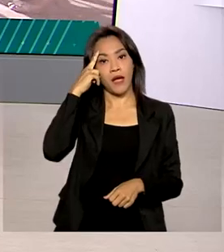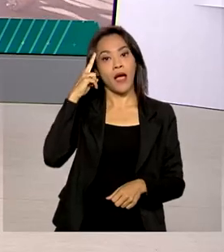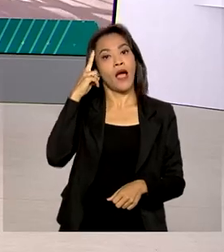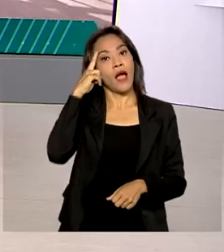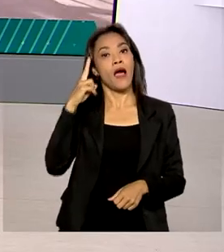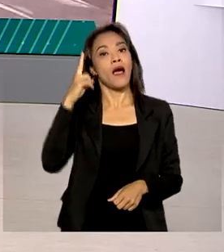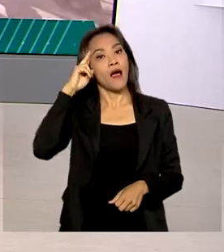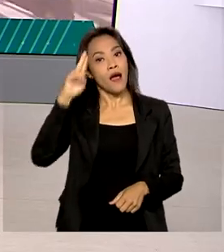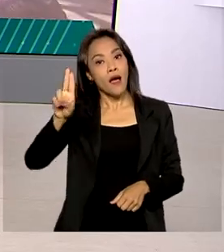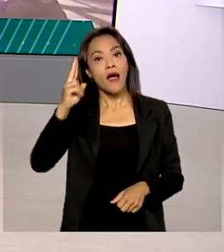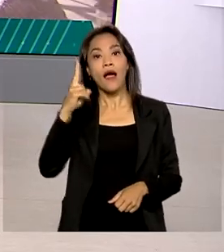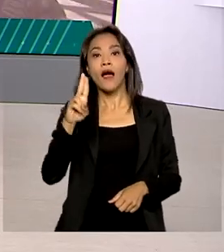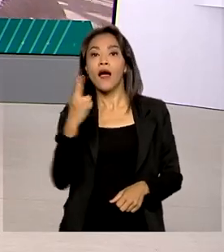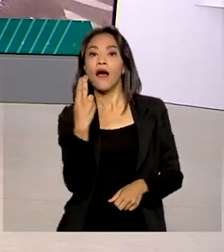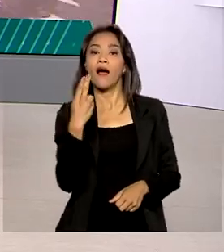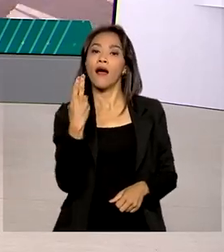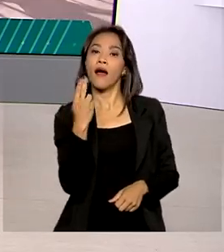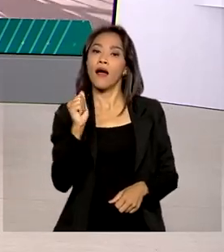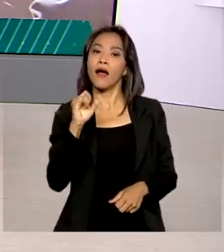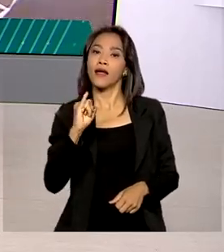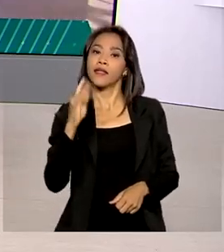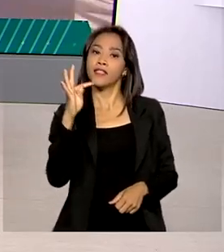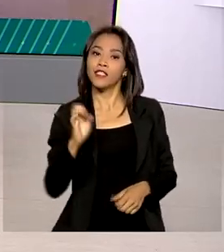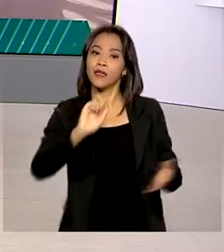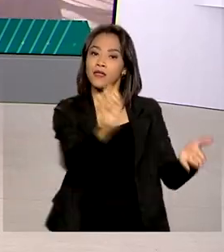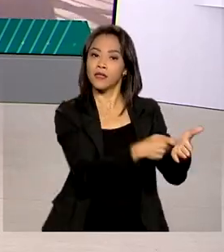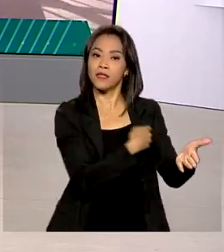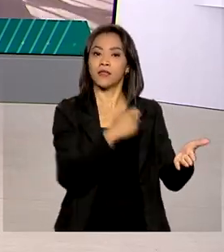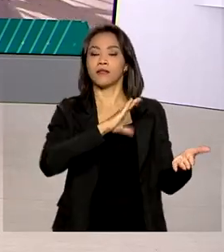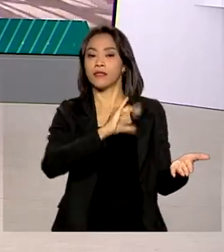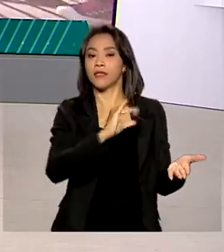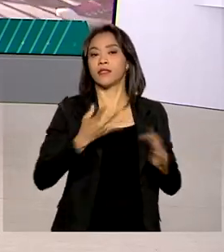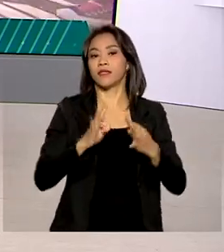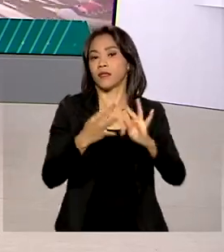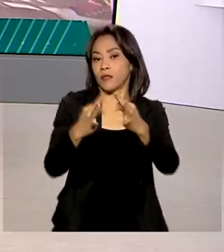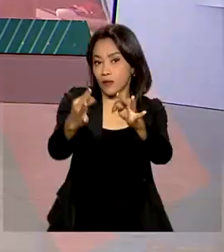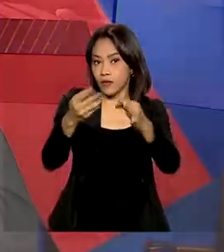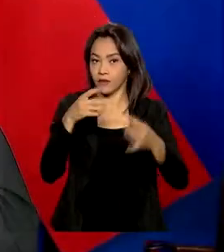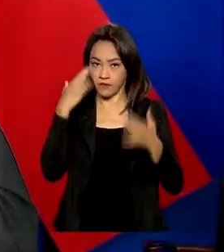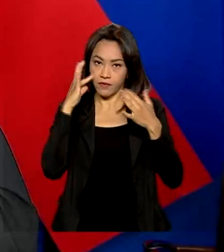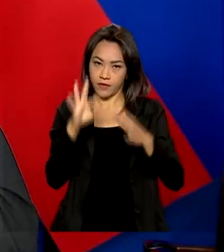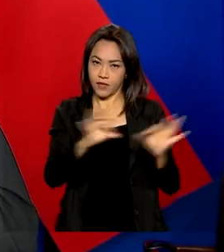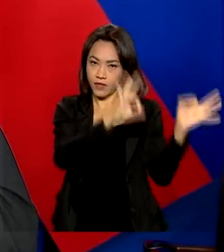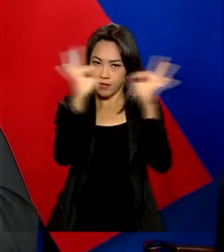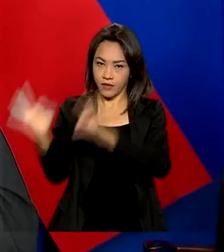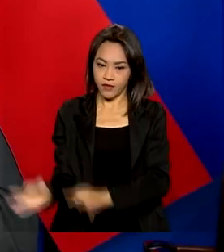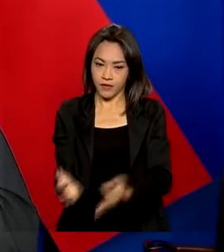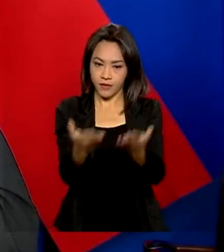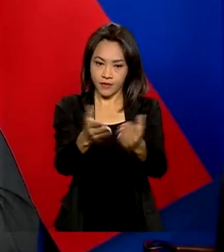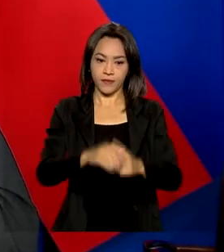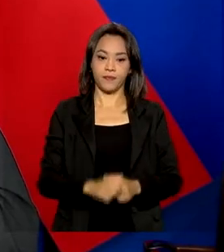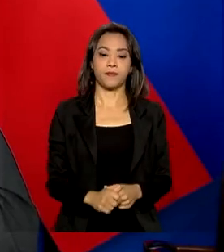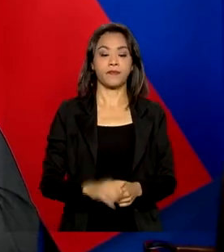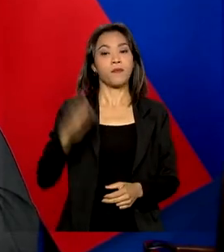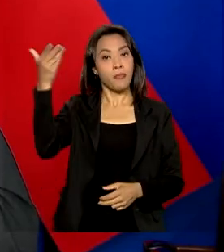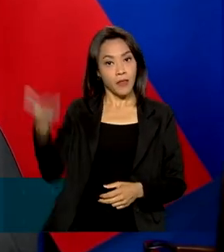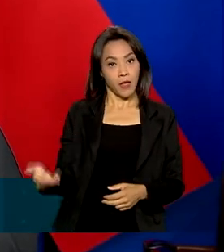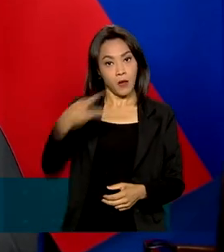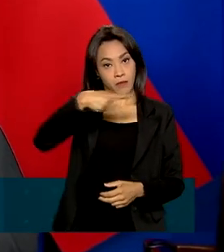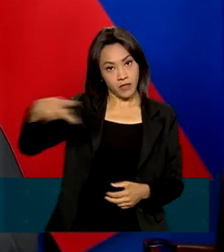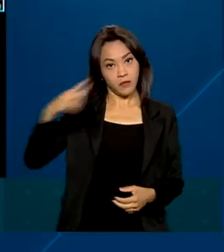bilaterais nas áreas de educação, ciência e tecnologia. Veja na reportagem. O presidente Jair Bolsonaro